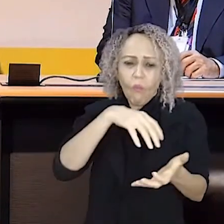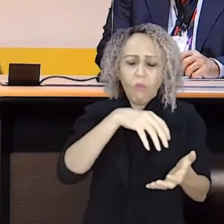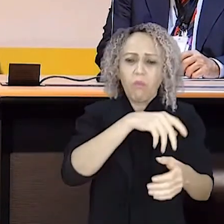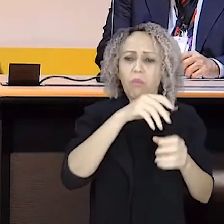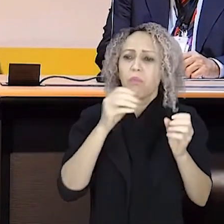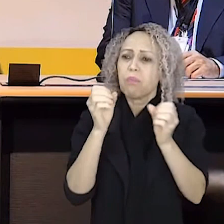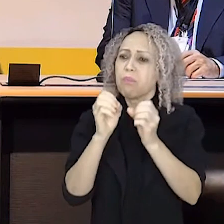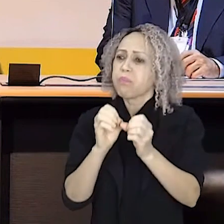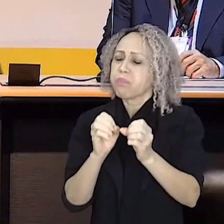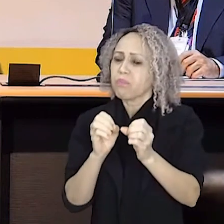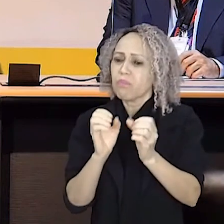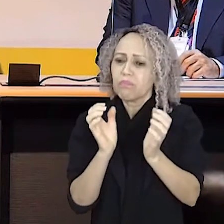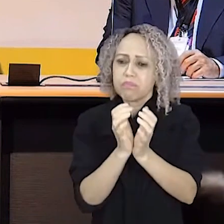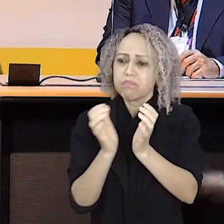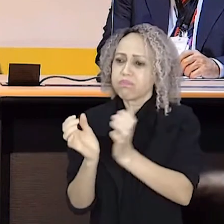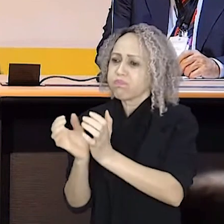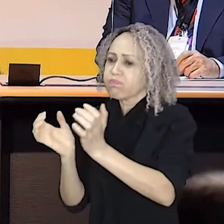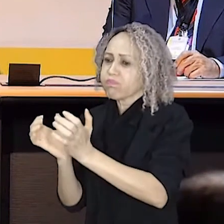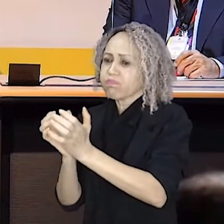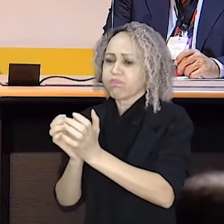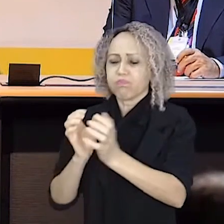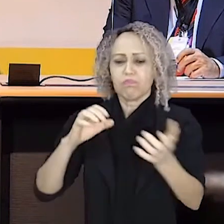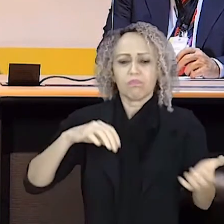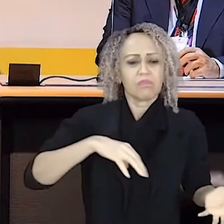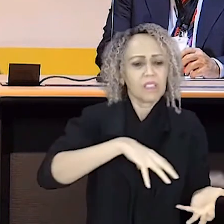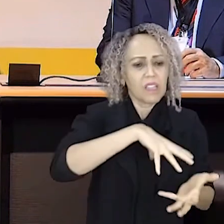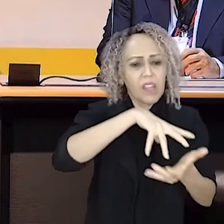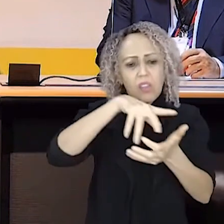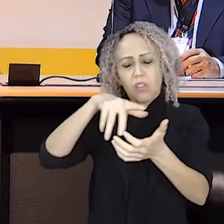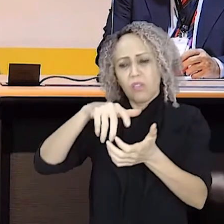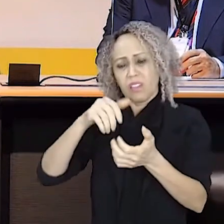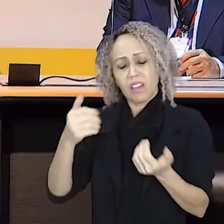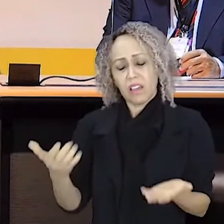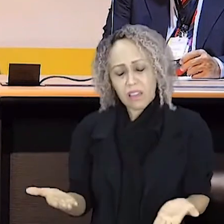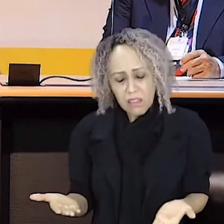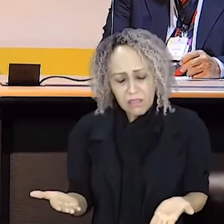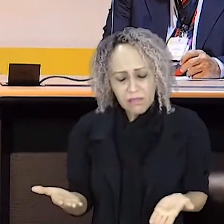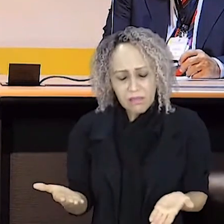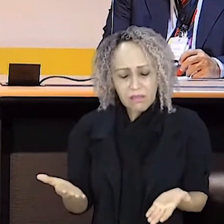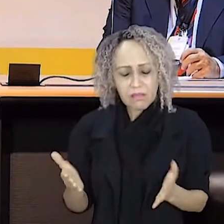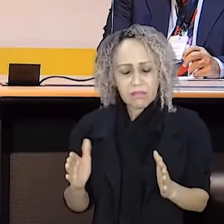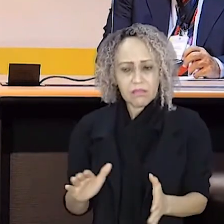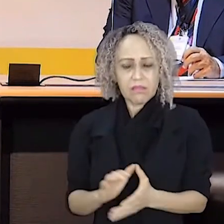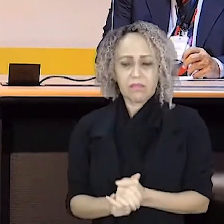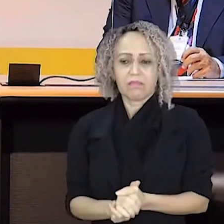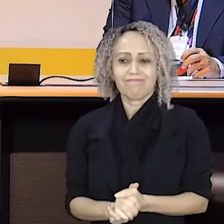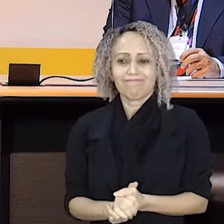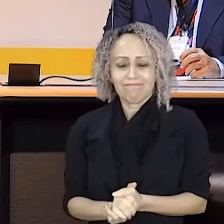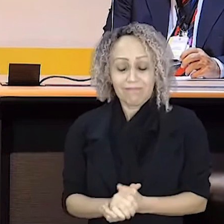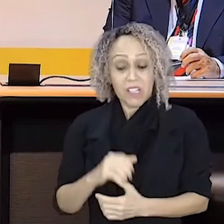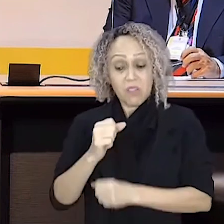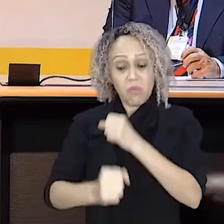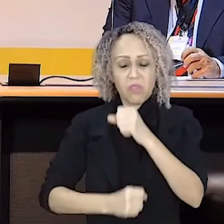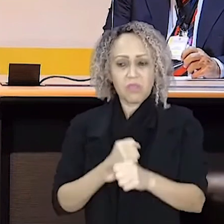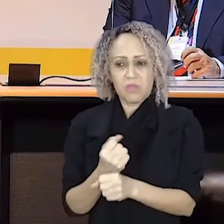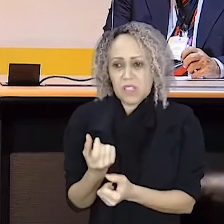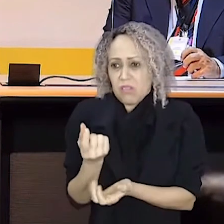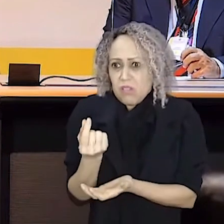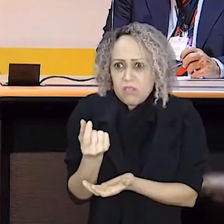tem previsão orçamentária para o ano que vem. Então são questões... E no caso dos servidores públicos,